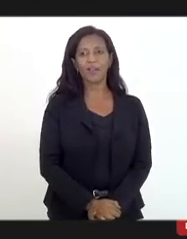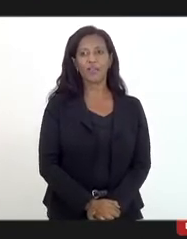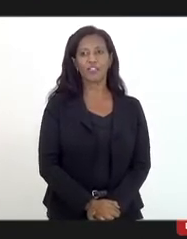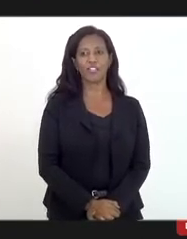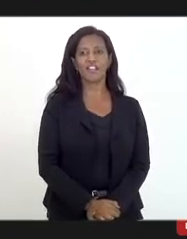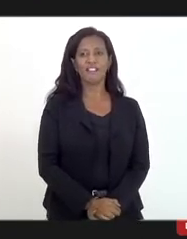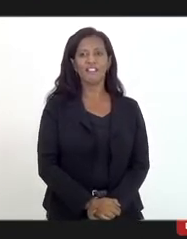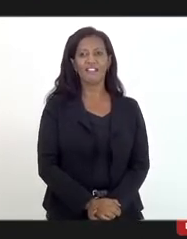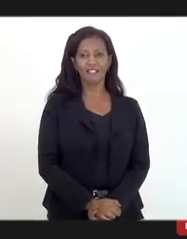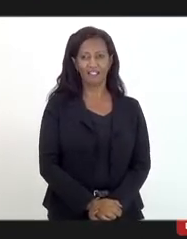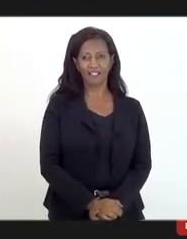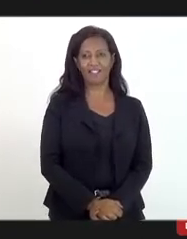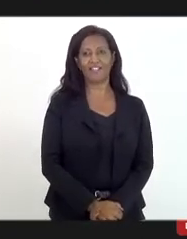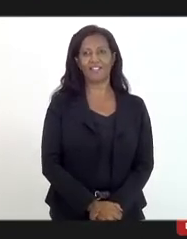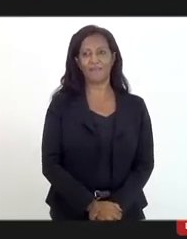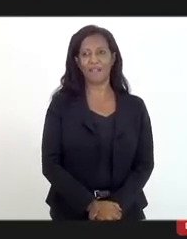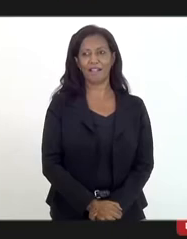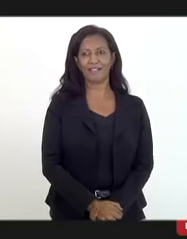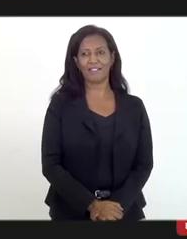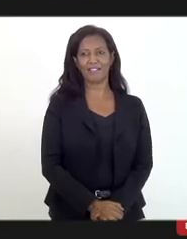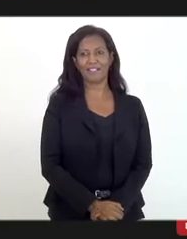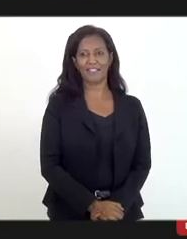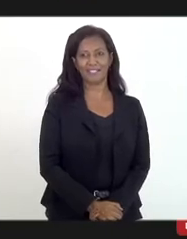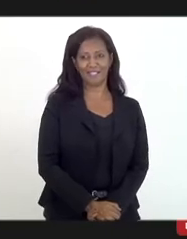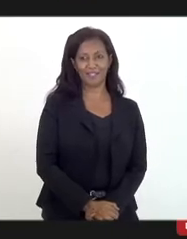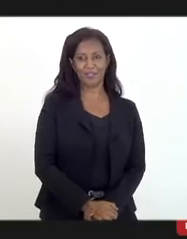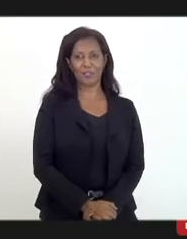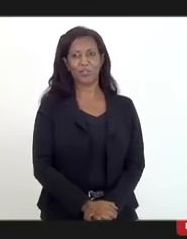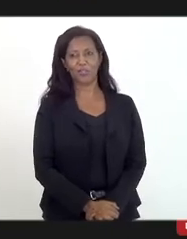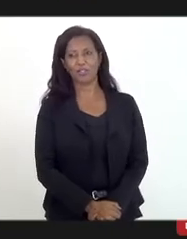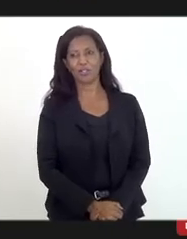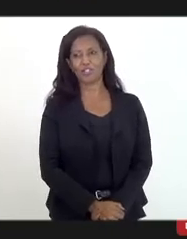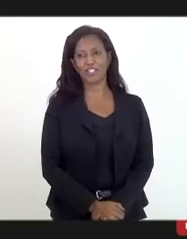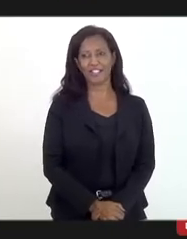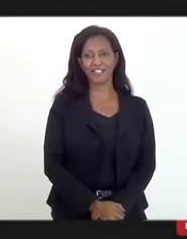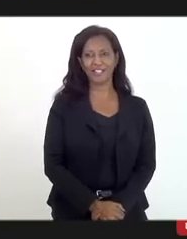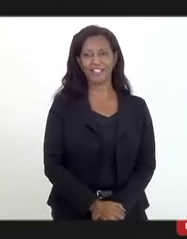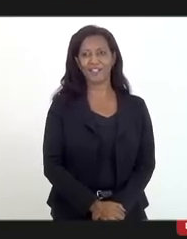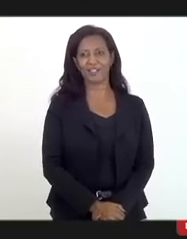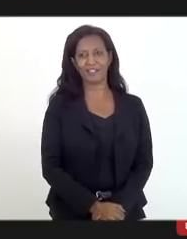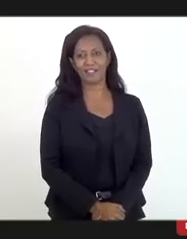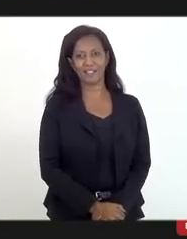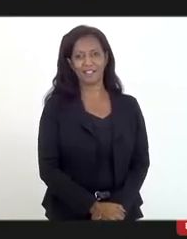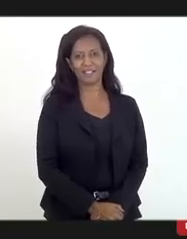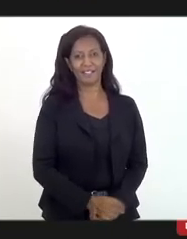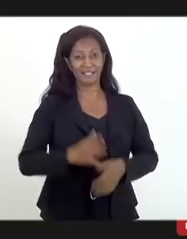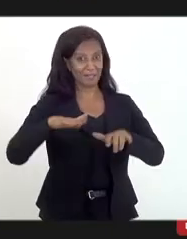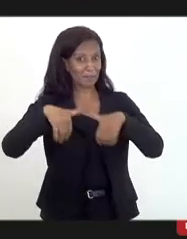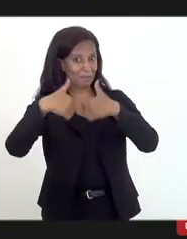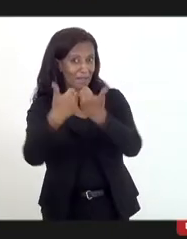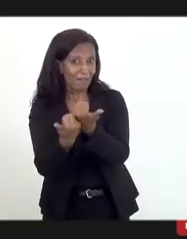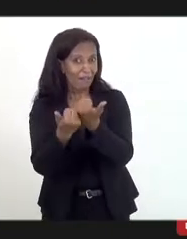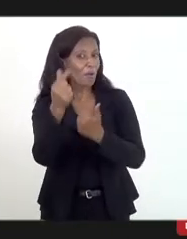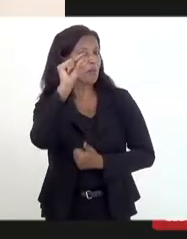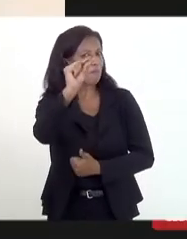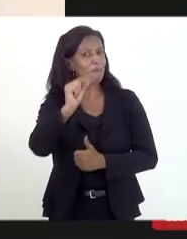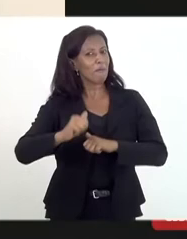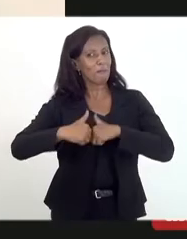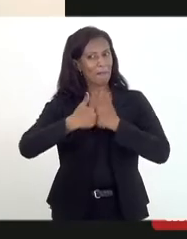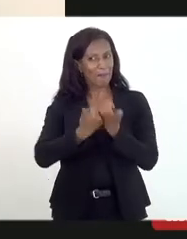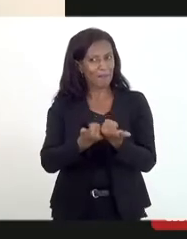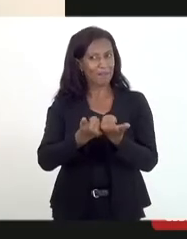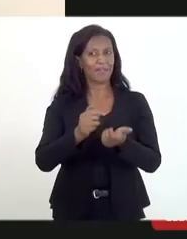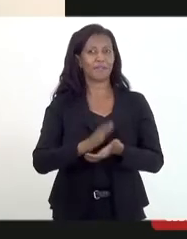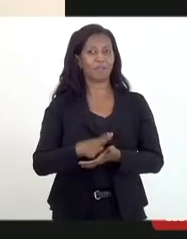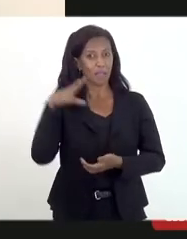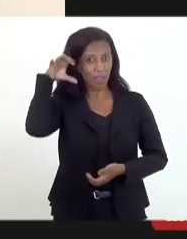Bom, na verdade, está melhor? Um pouquinho melhor. A senhora está